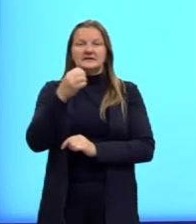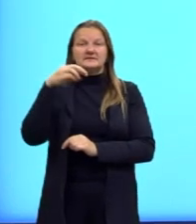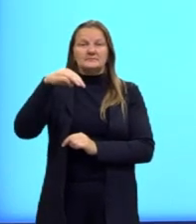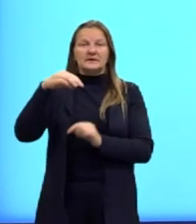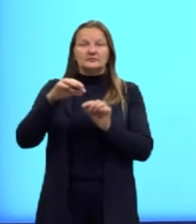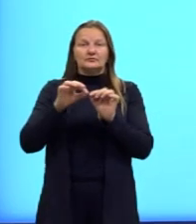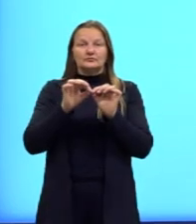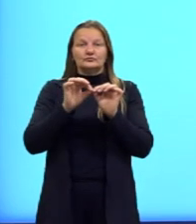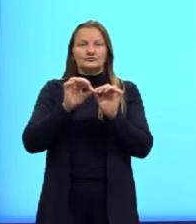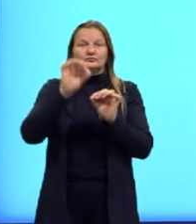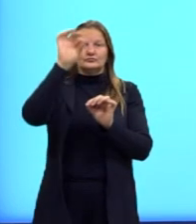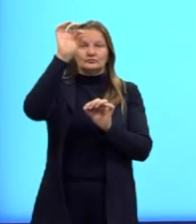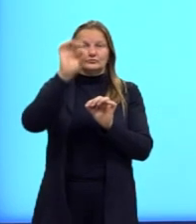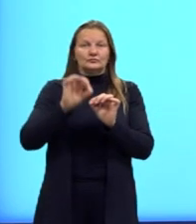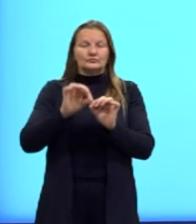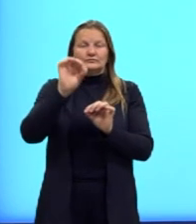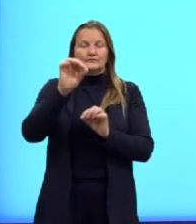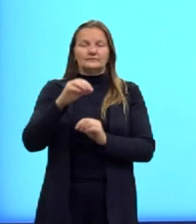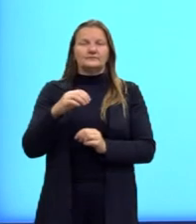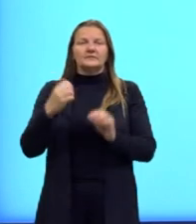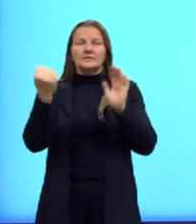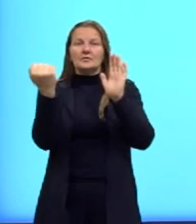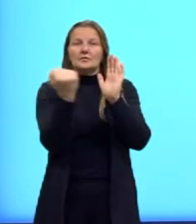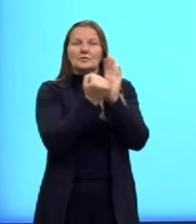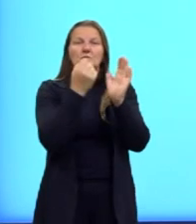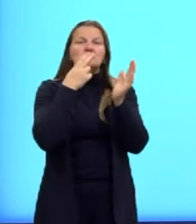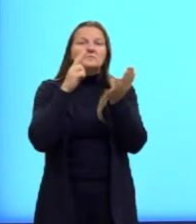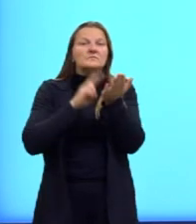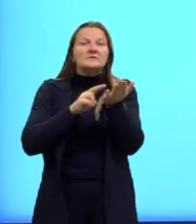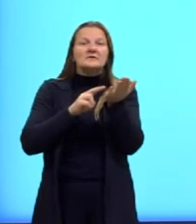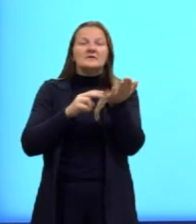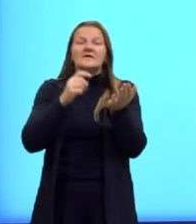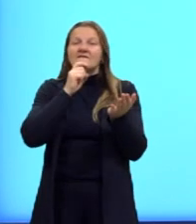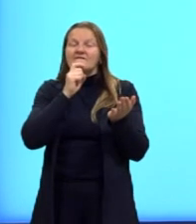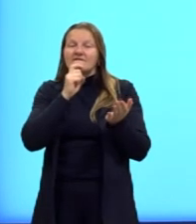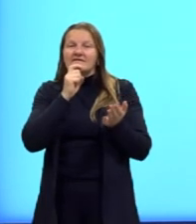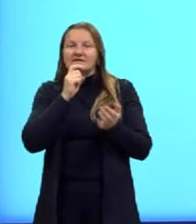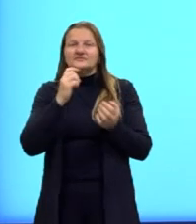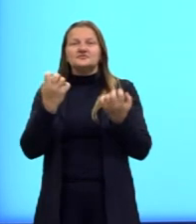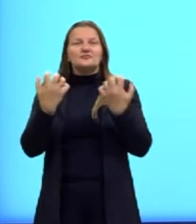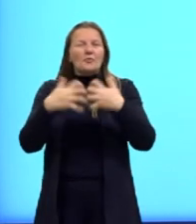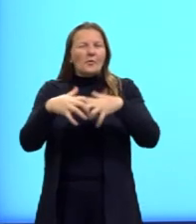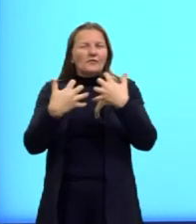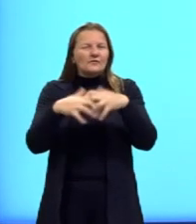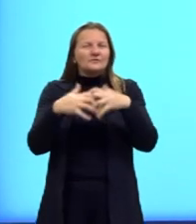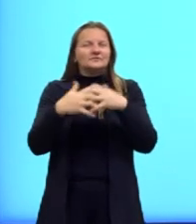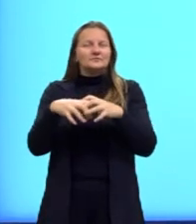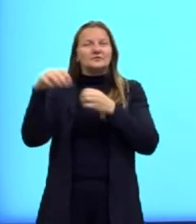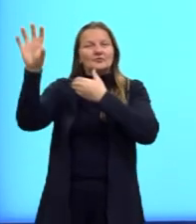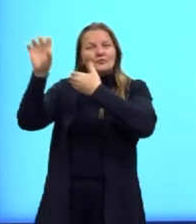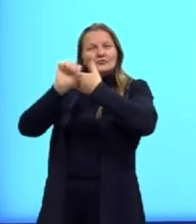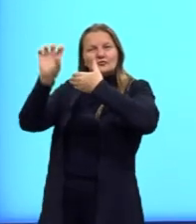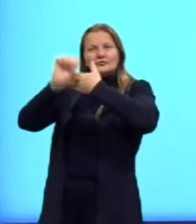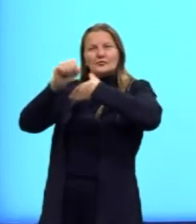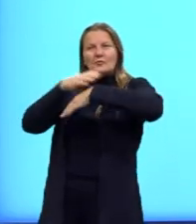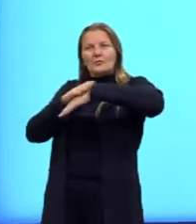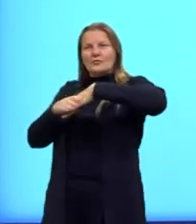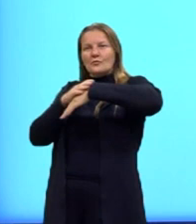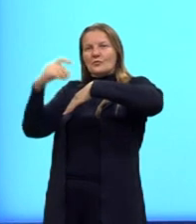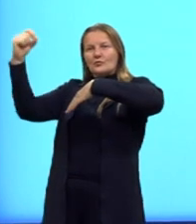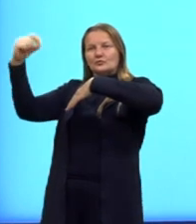comprimento. O selo verde de eficiência é obtido se cada painel solar gerar, no mínimo,